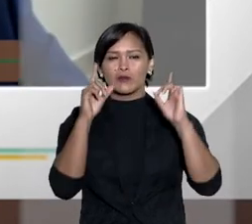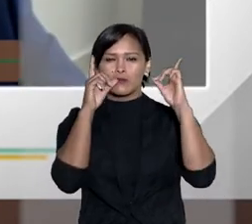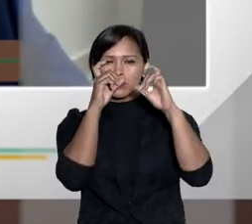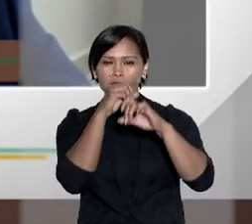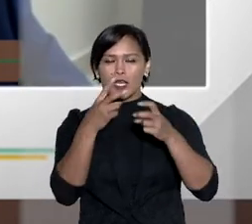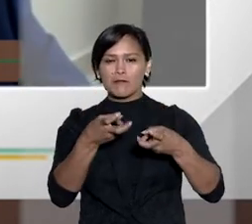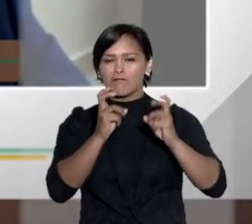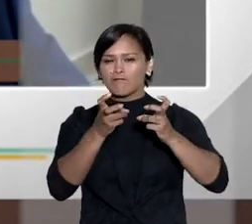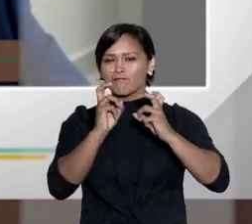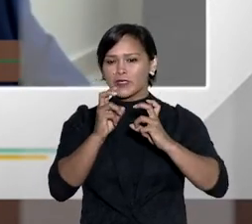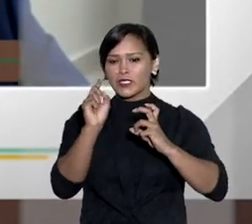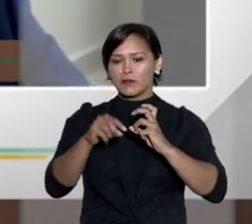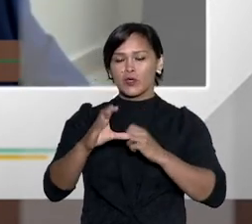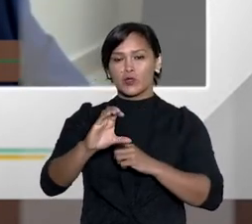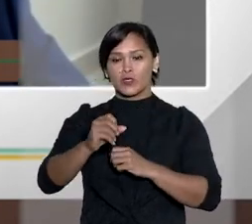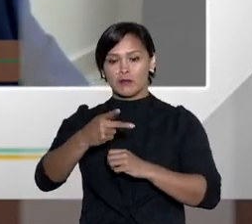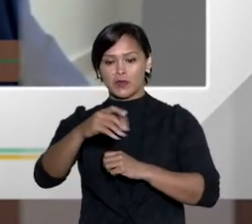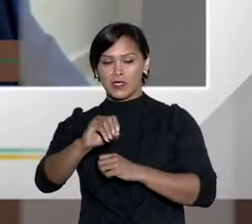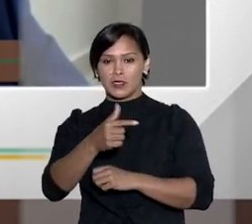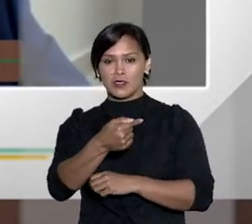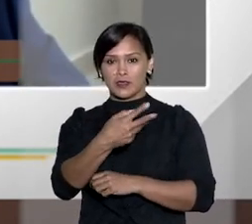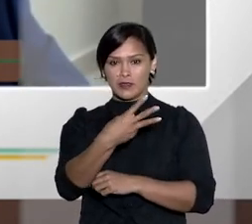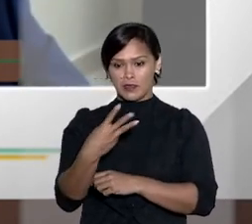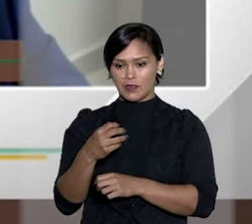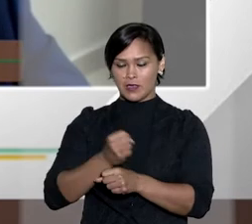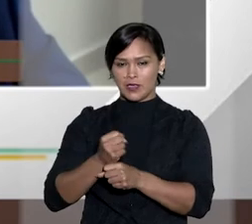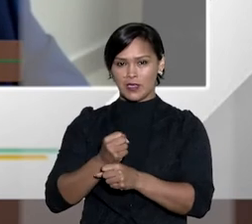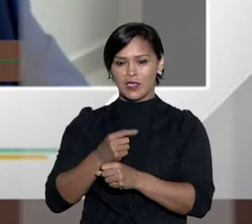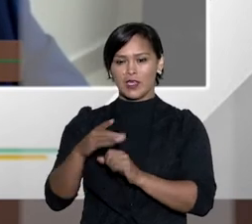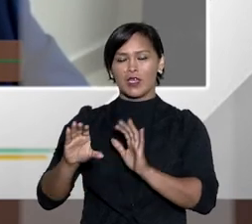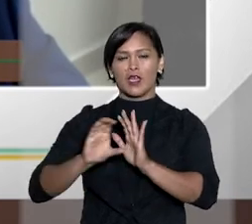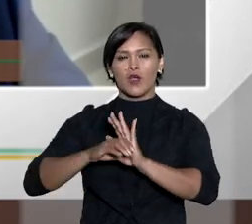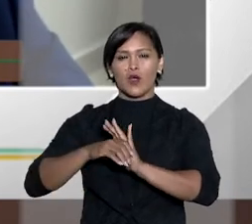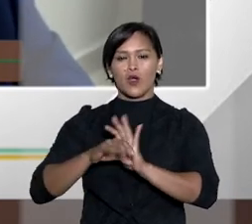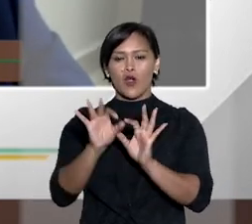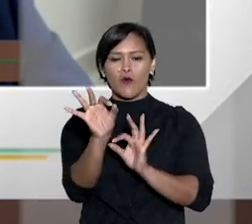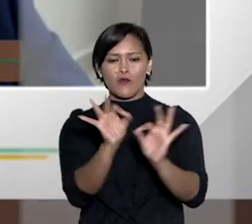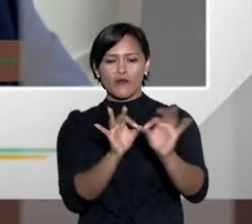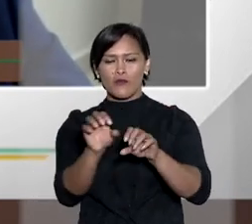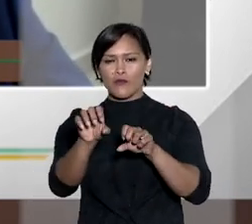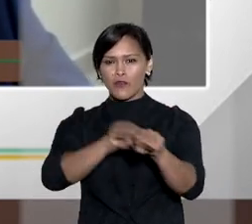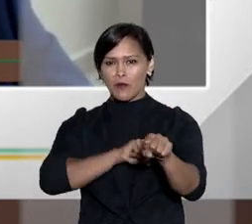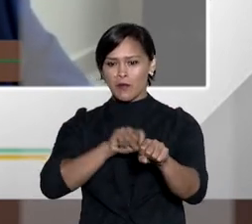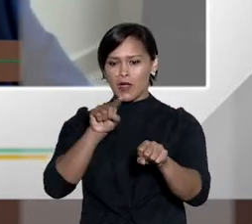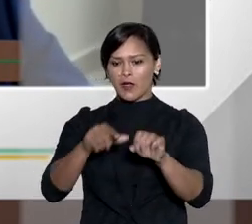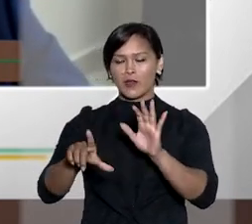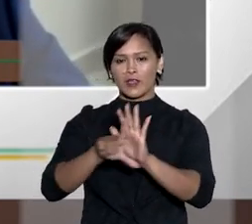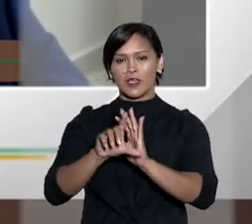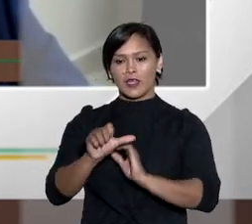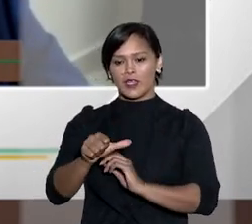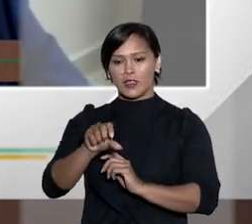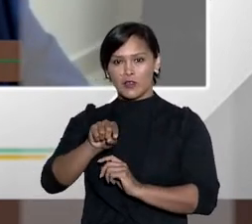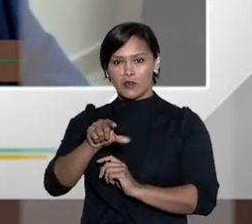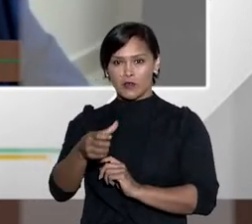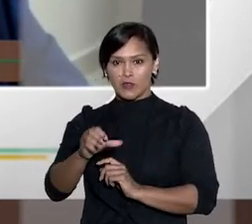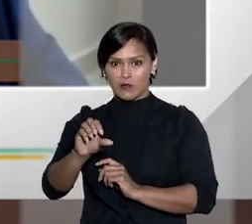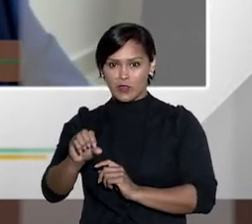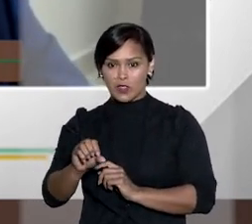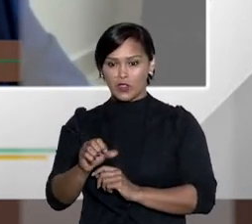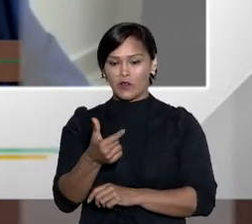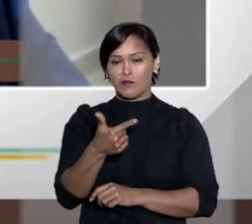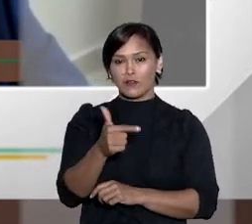CP-173, ele é um código formal e a Lei 9.099 veio 22 anos após, em